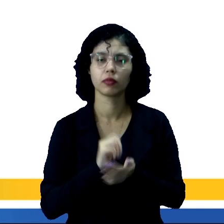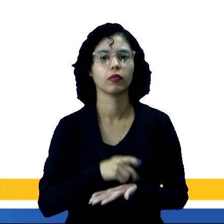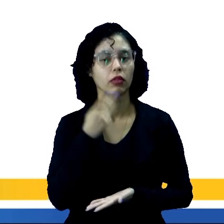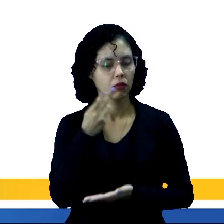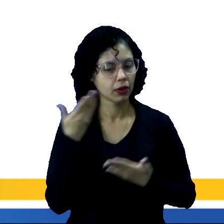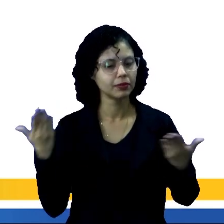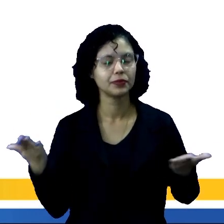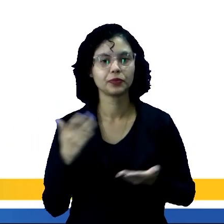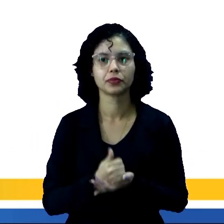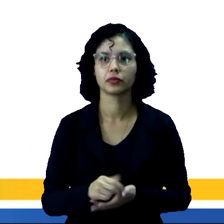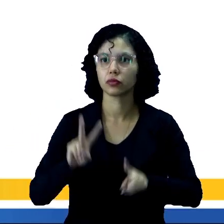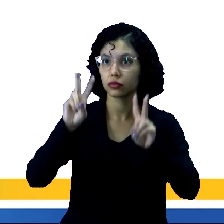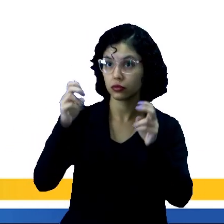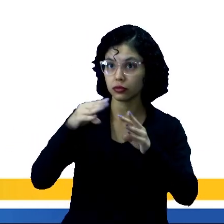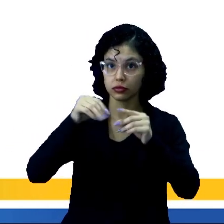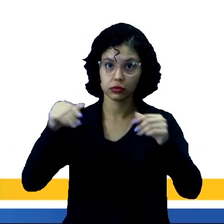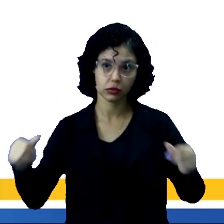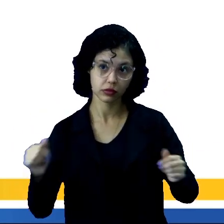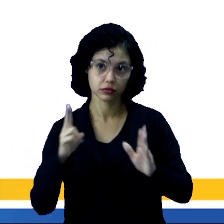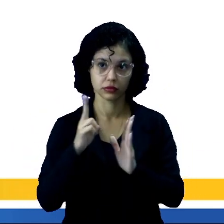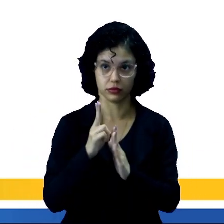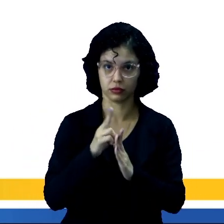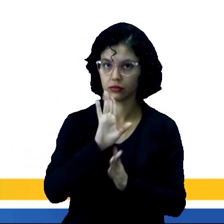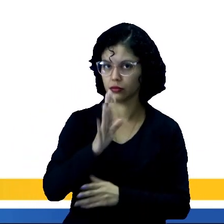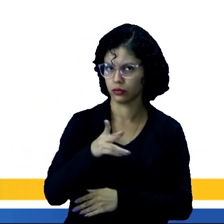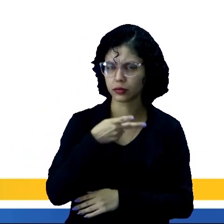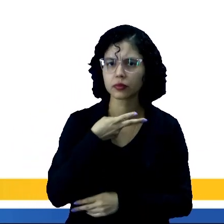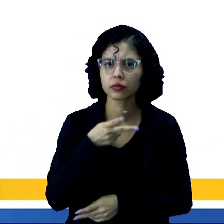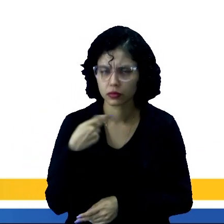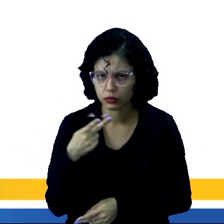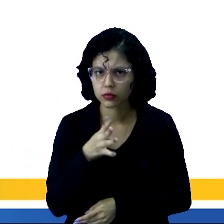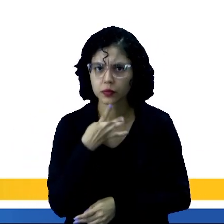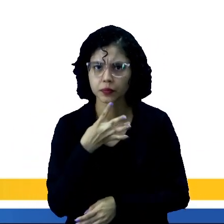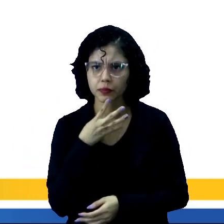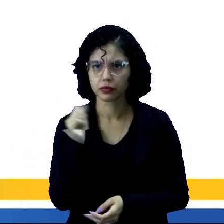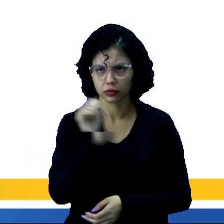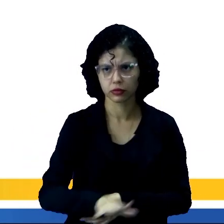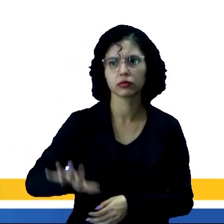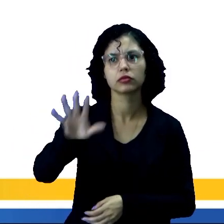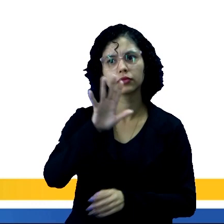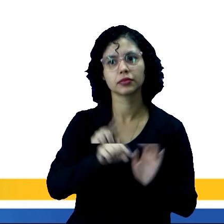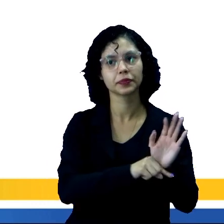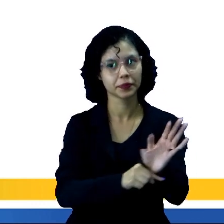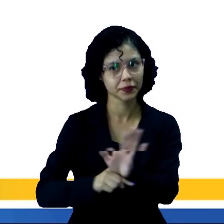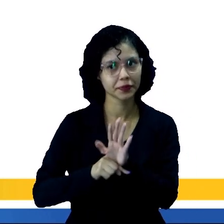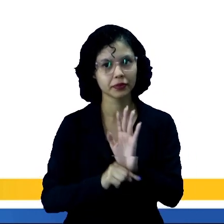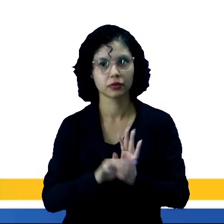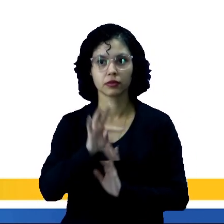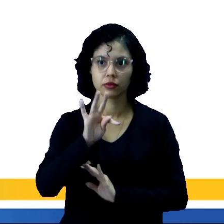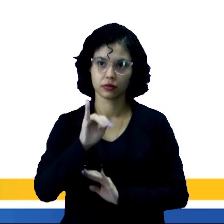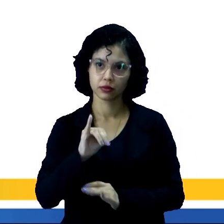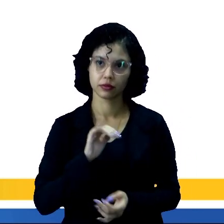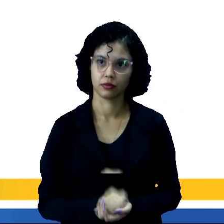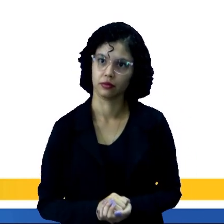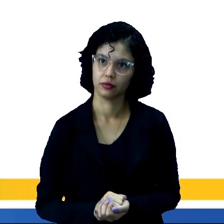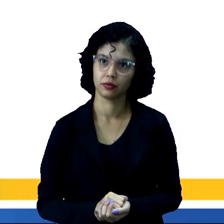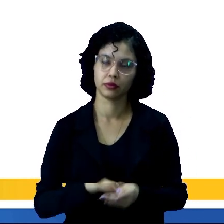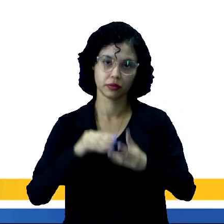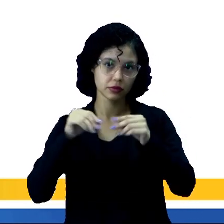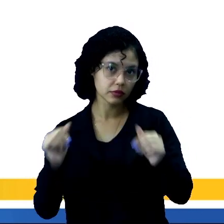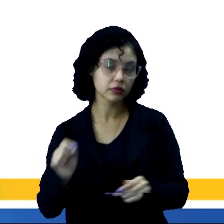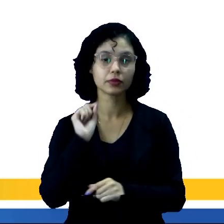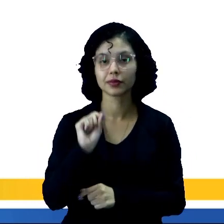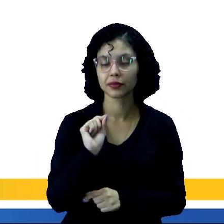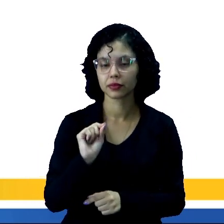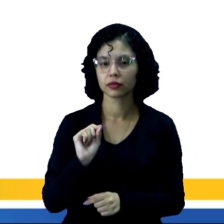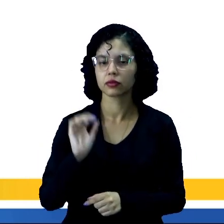falar então do termo terra indígena. Você já ouviu falar? Geralmente representado pela sigla TI, terra indígena é